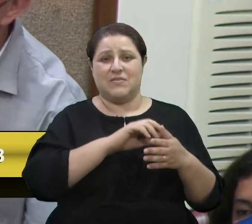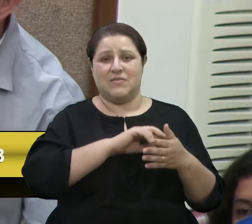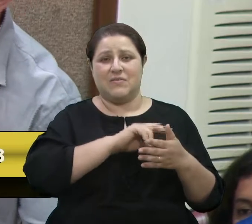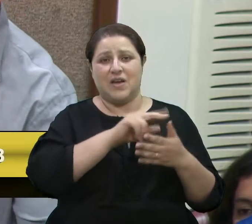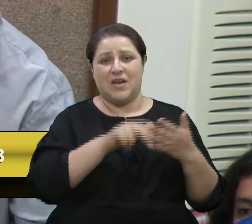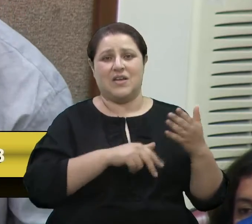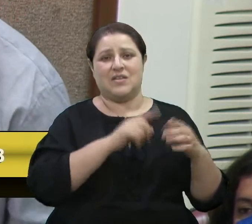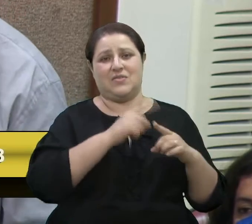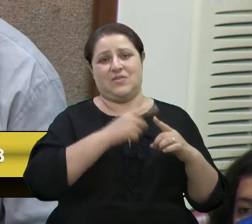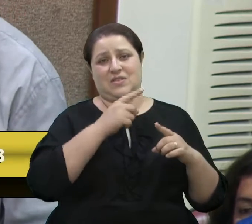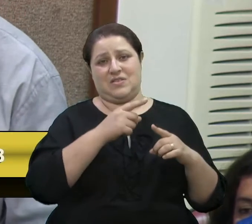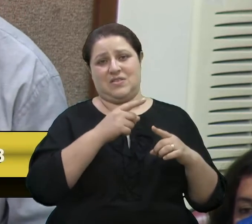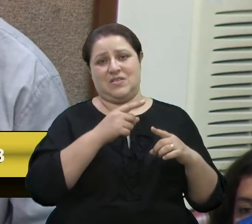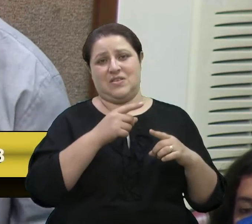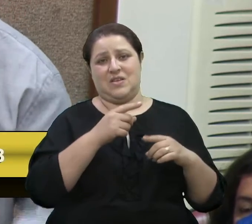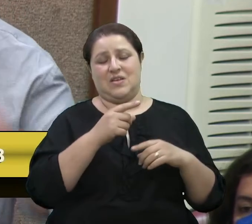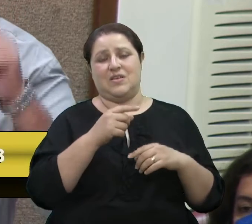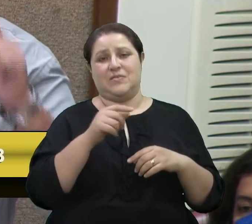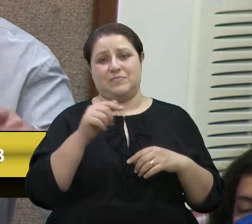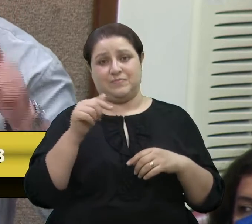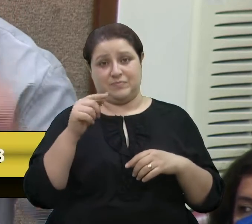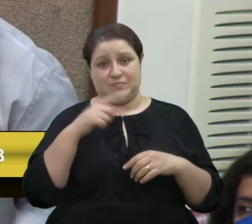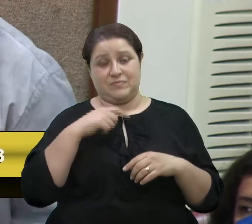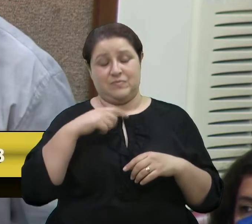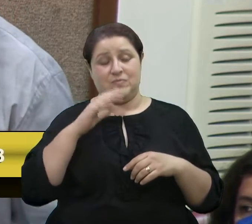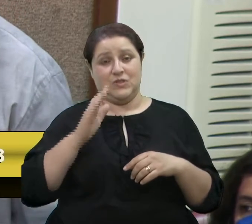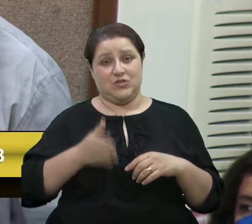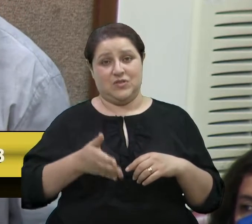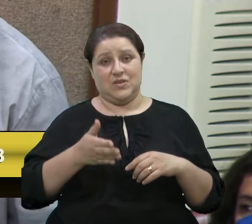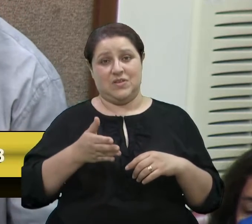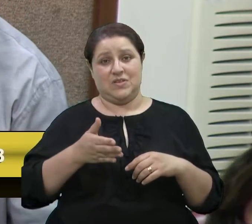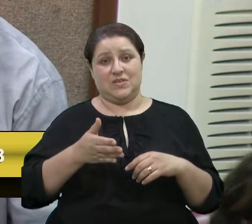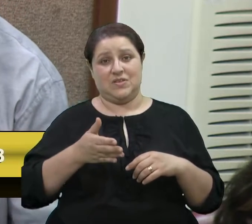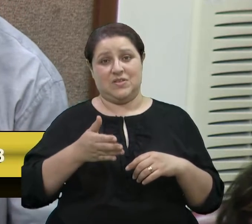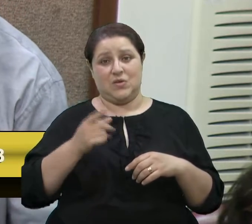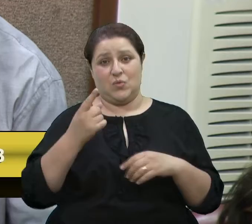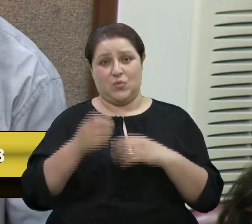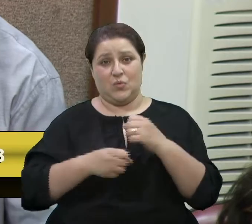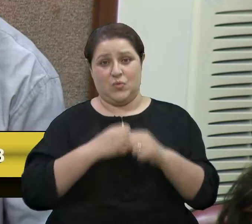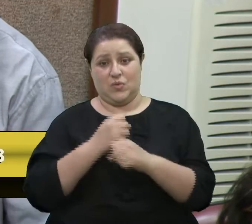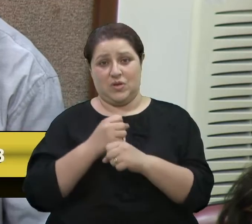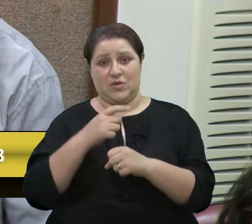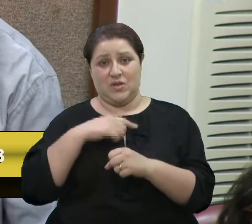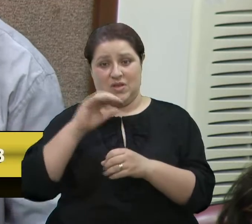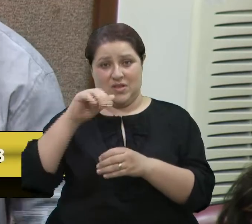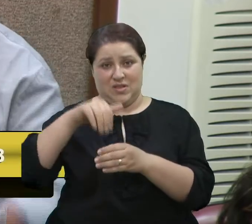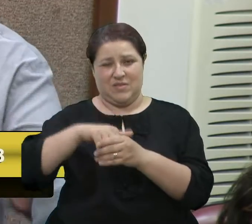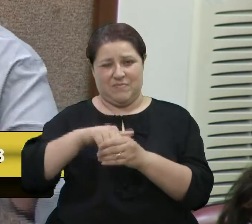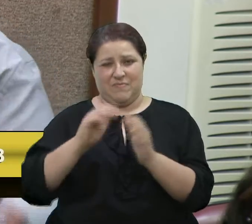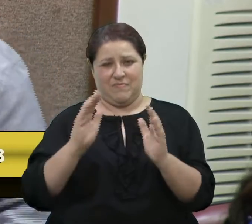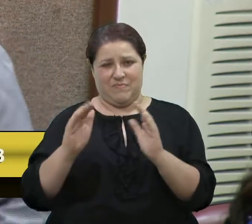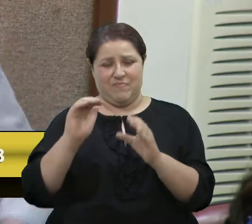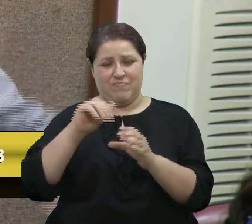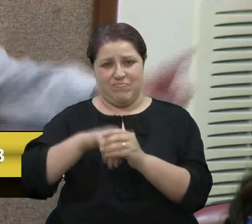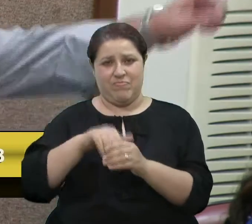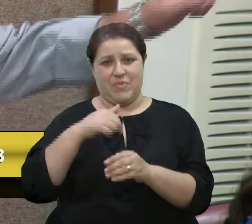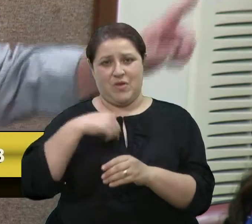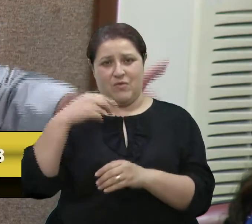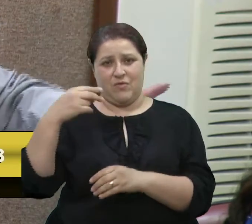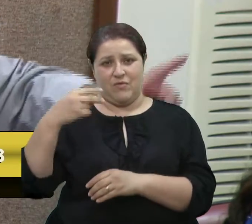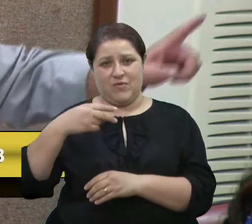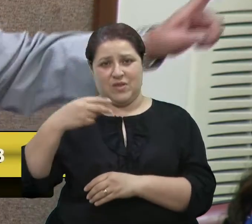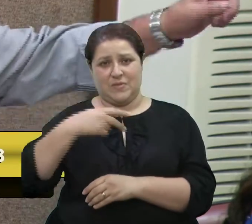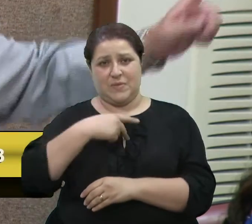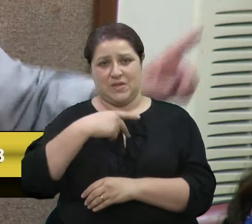no ano eleitoral, de ser vice-presidente da casa. E vice-presidente da vereadora Geni. E ela